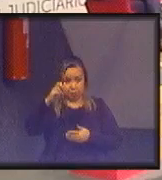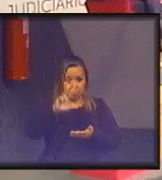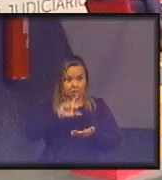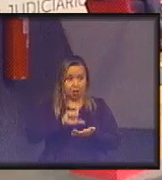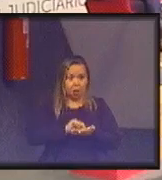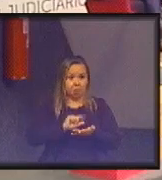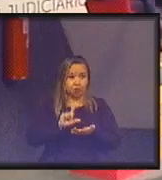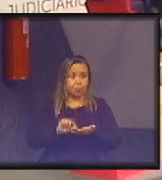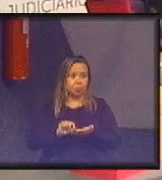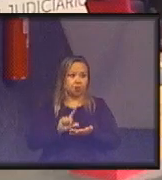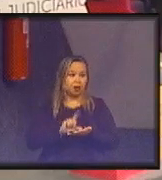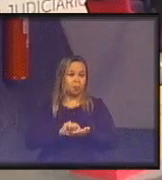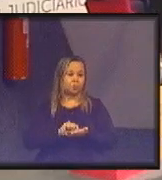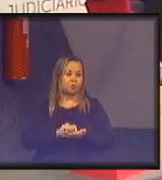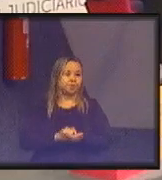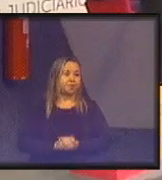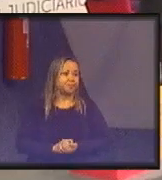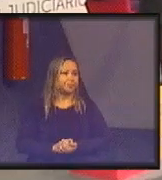perfeito